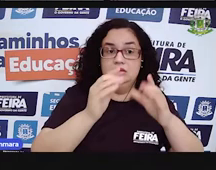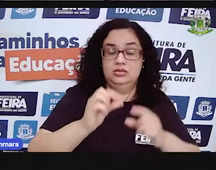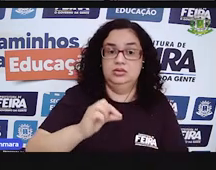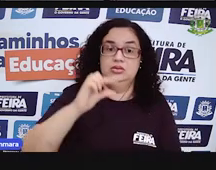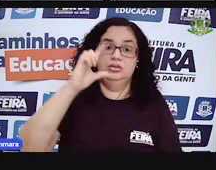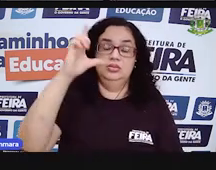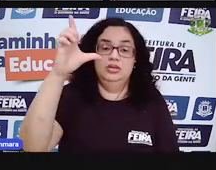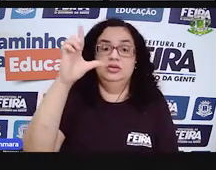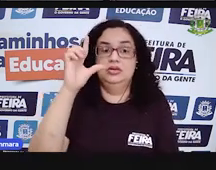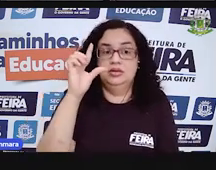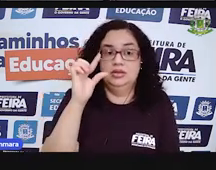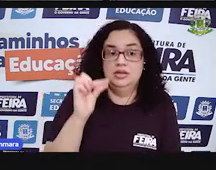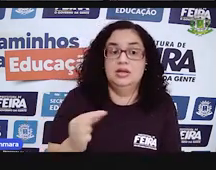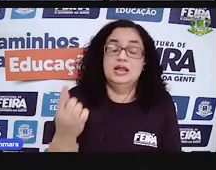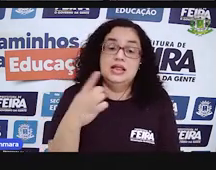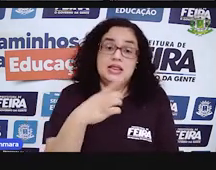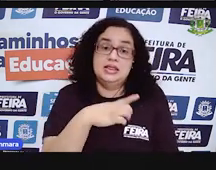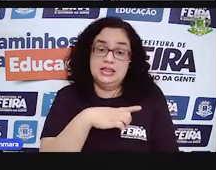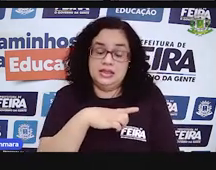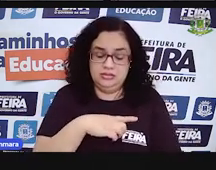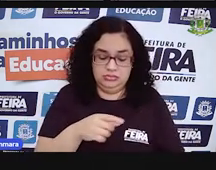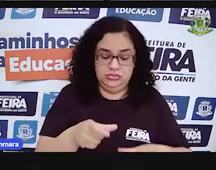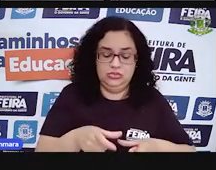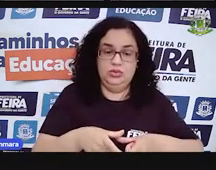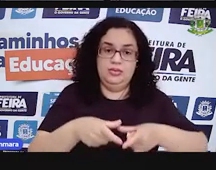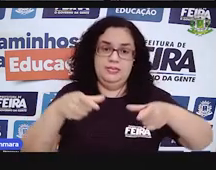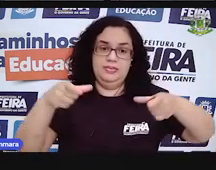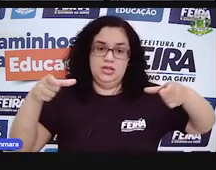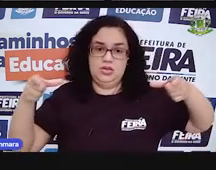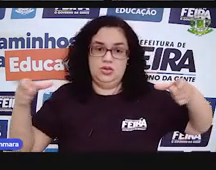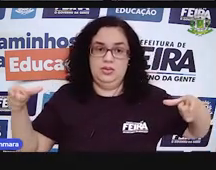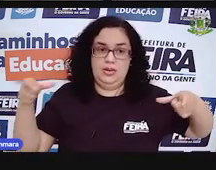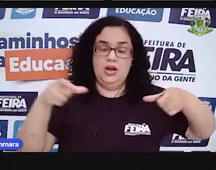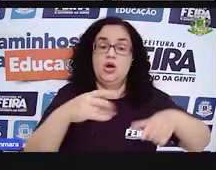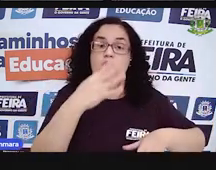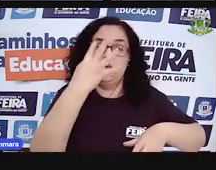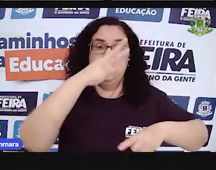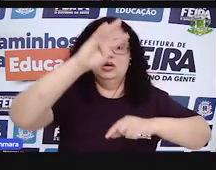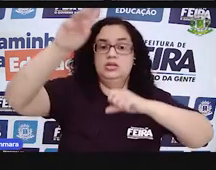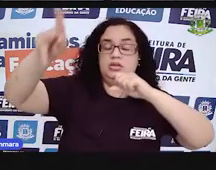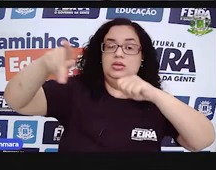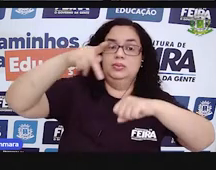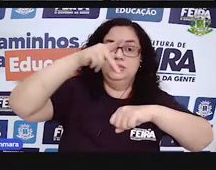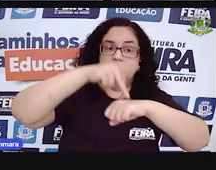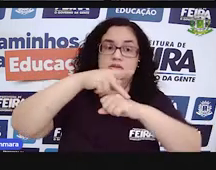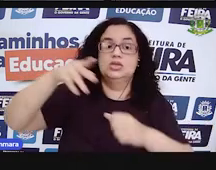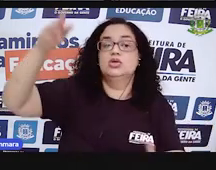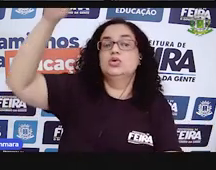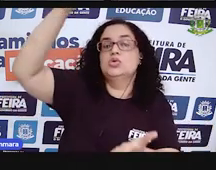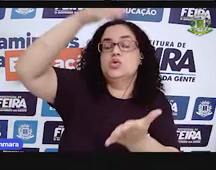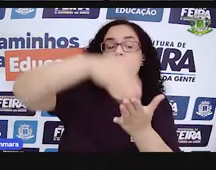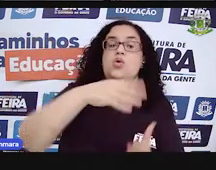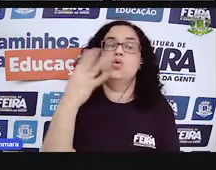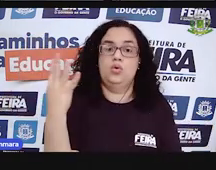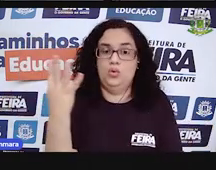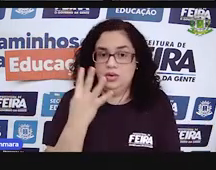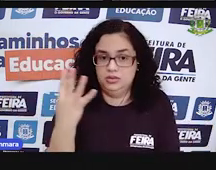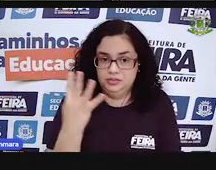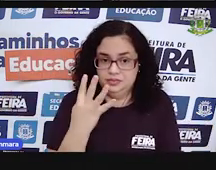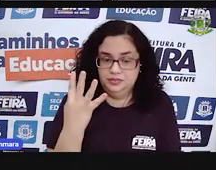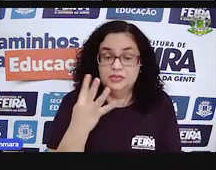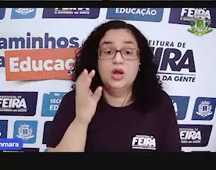Se a sua estiver em decrescente, esses quatro países vão estar aqui nas últimas quatro posições.